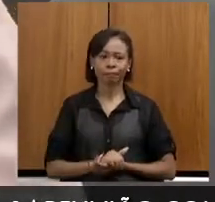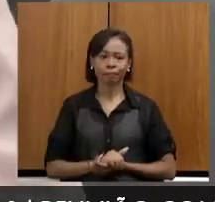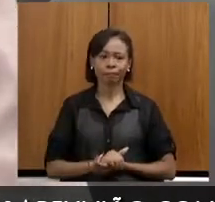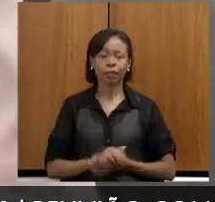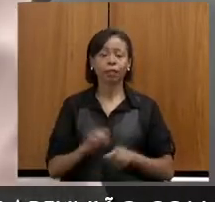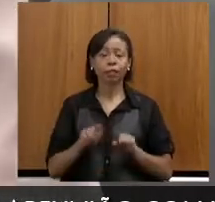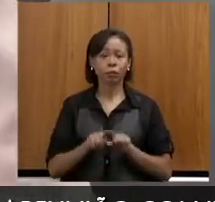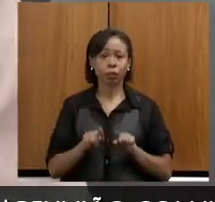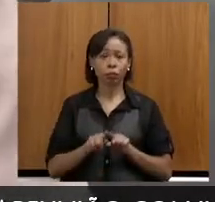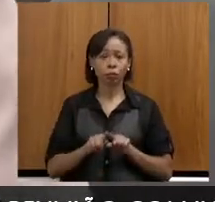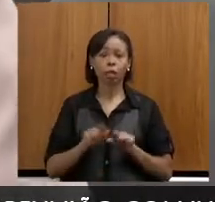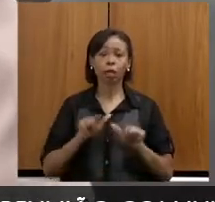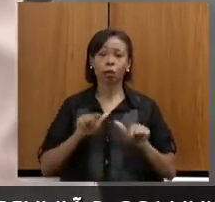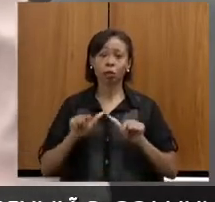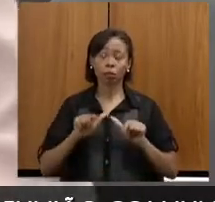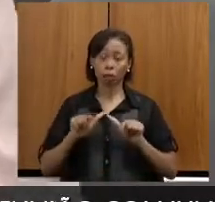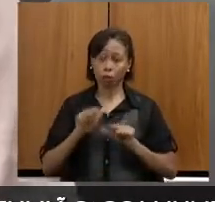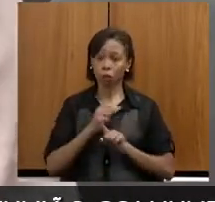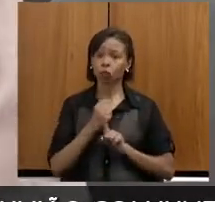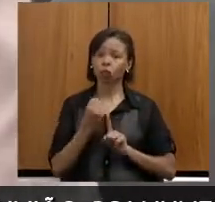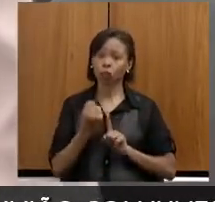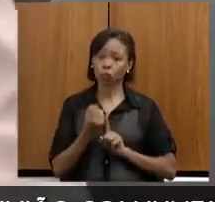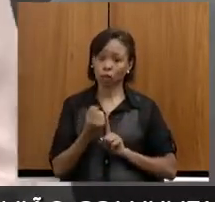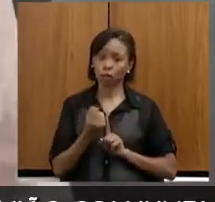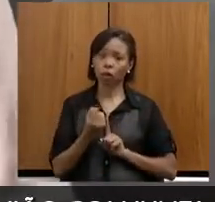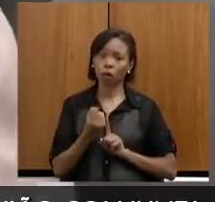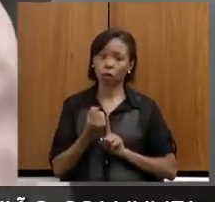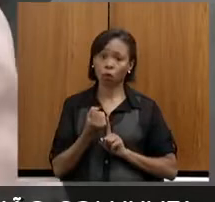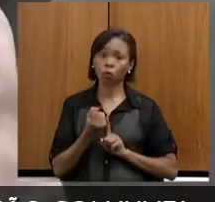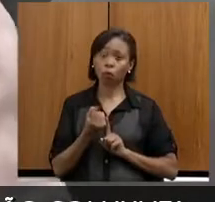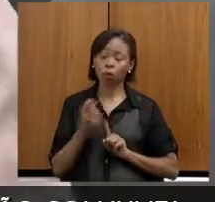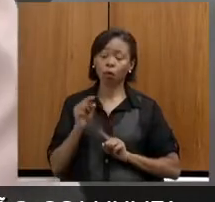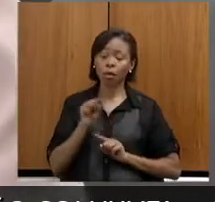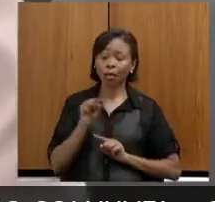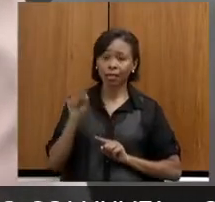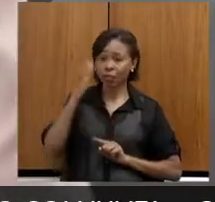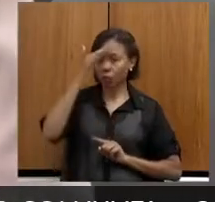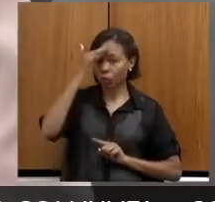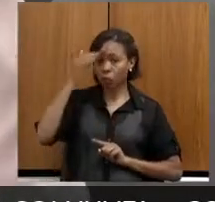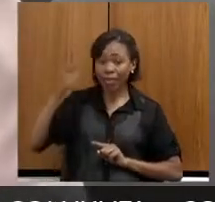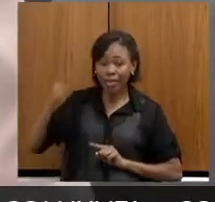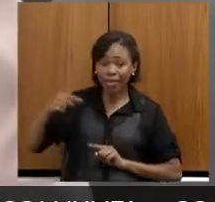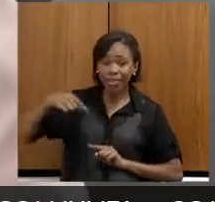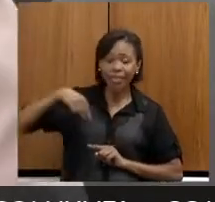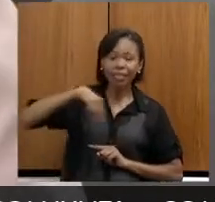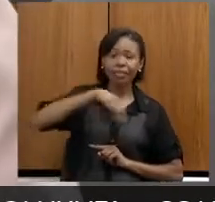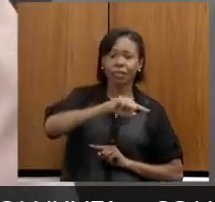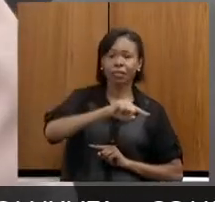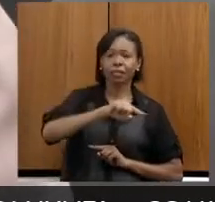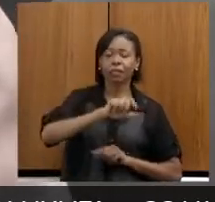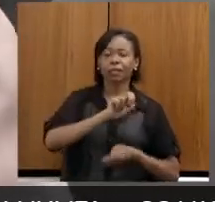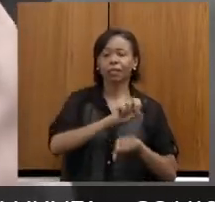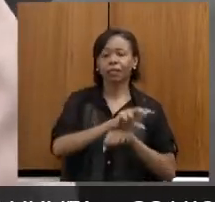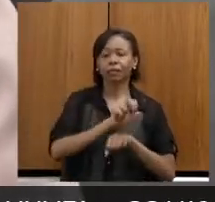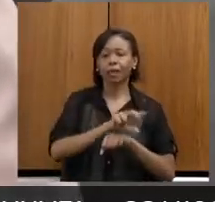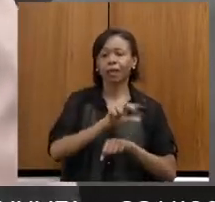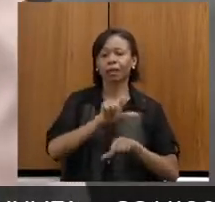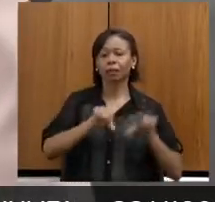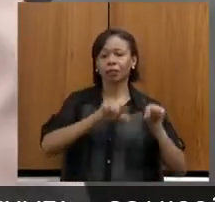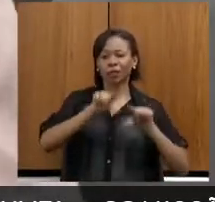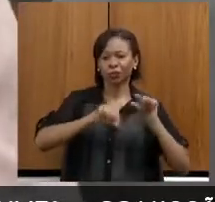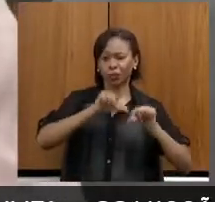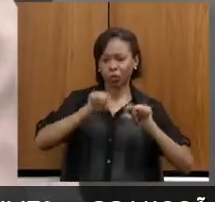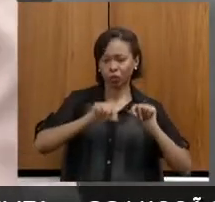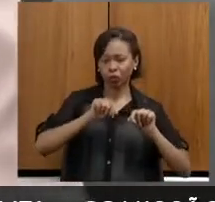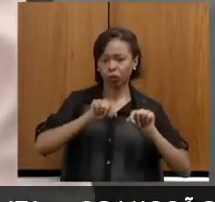social, as prefeituras um trabalho social para as pessoas irem no processo seletivo das vagas. Isso é uma experiência que a gente está tendo agora, a gente